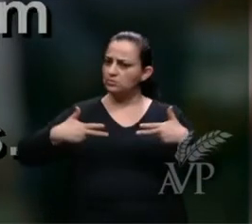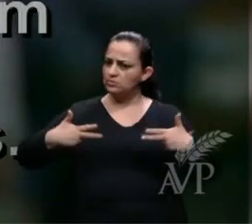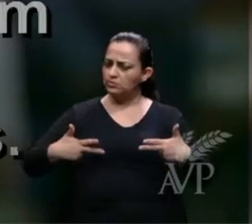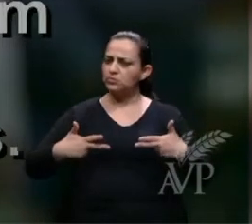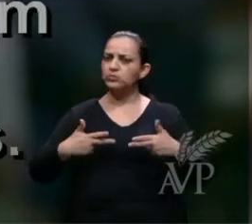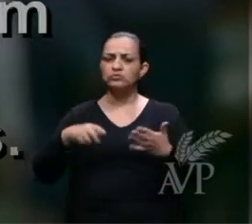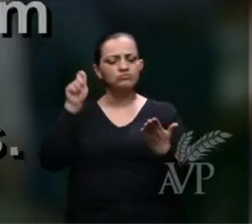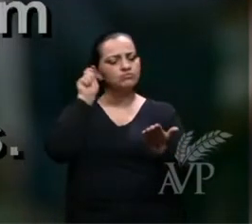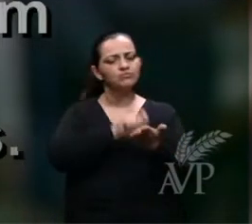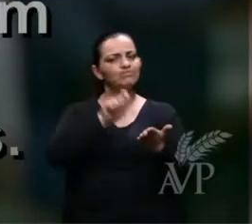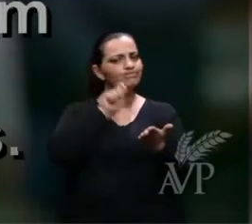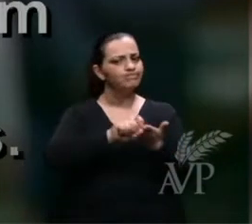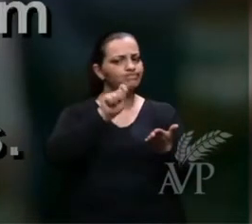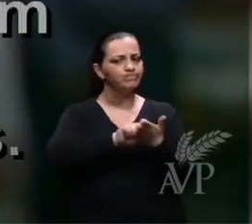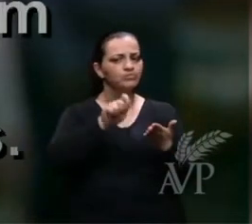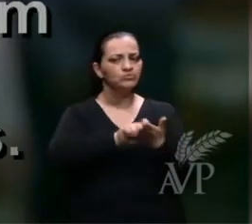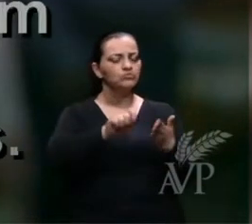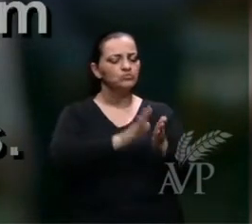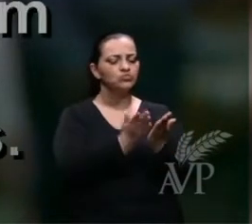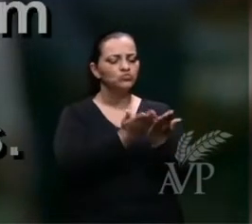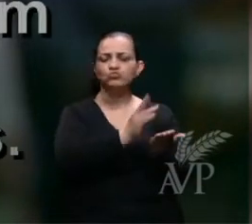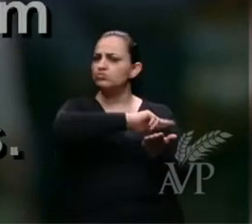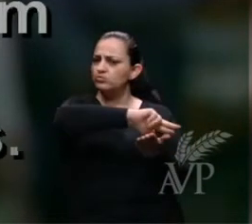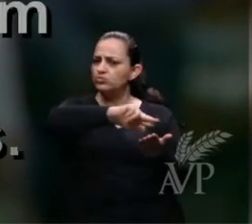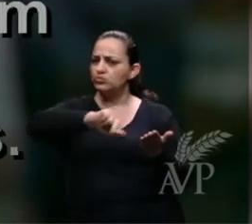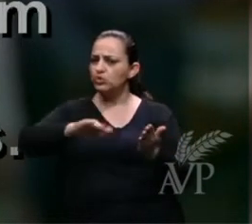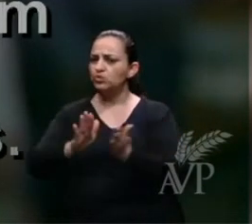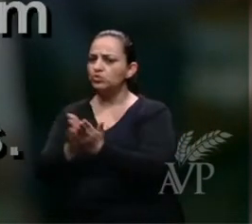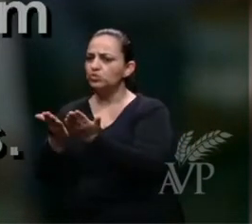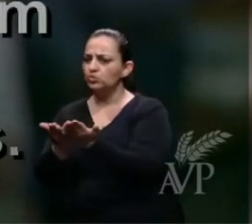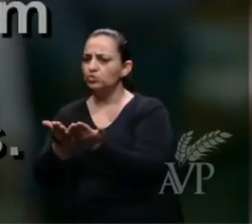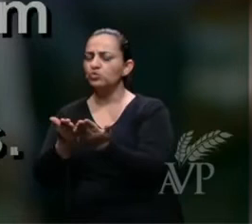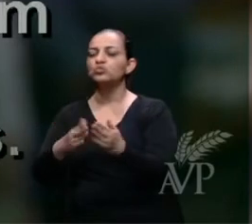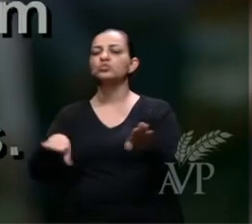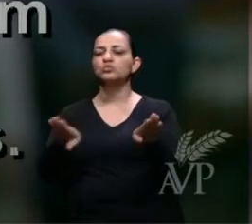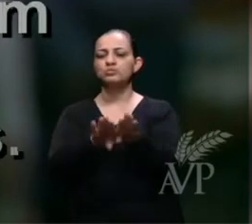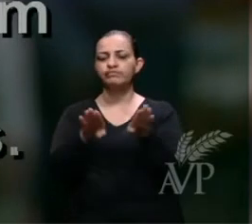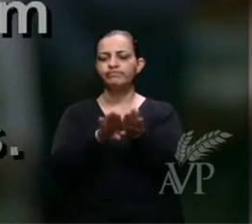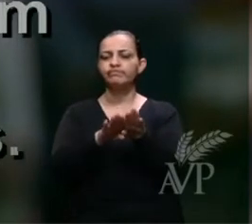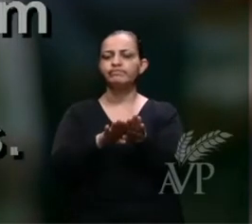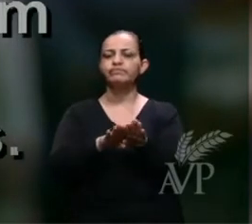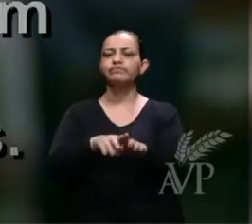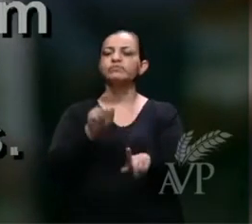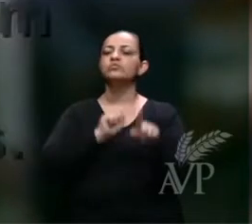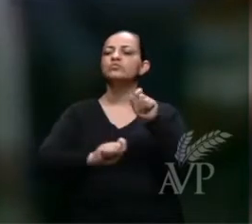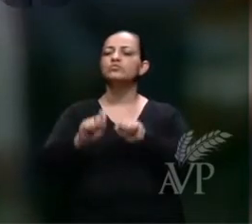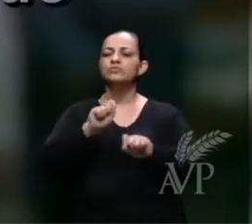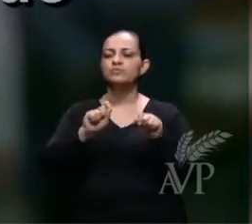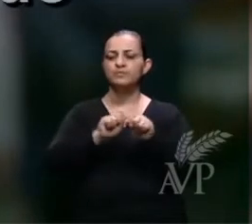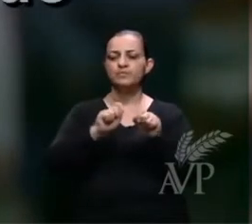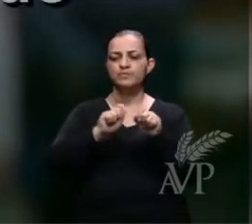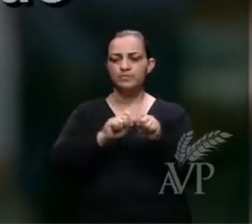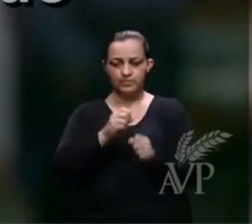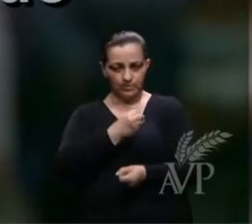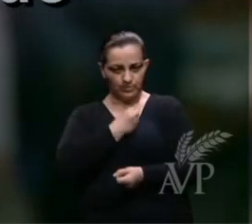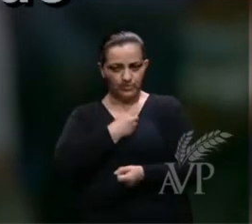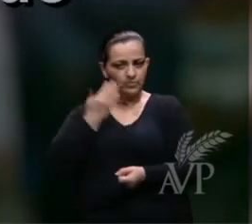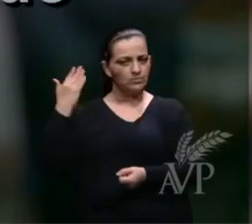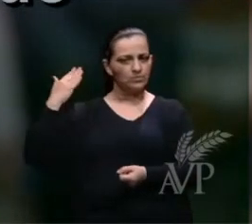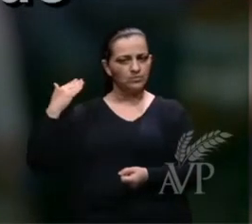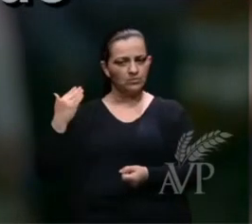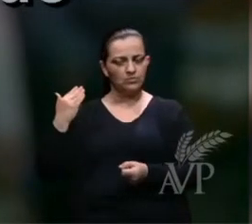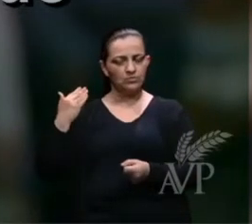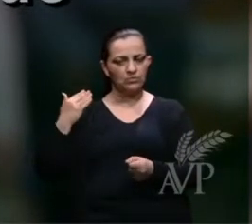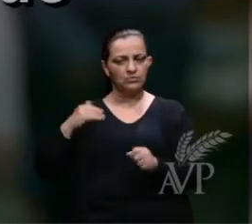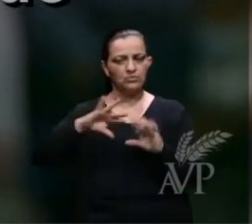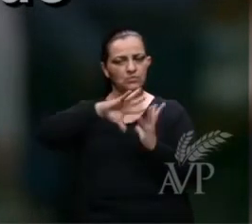estavam escritas nos livros, segundo as suas obras. E deu